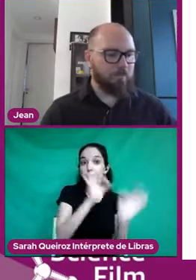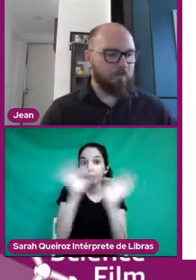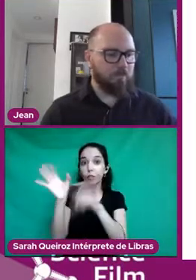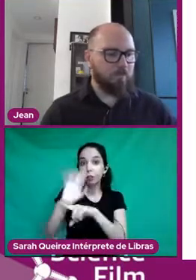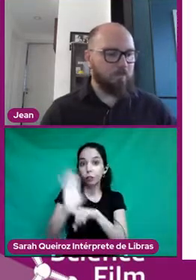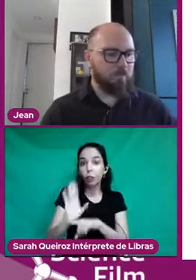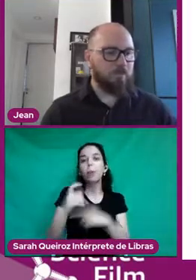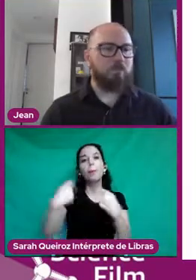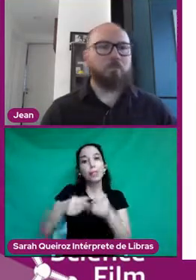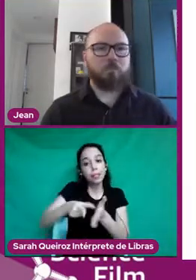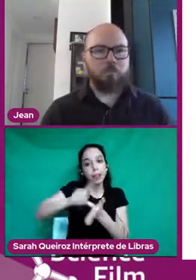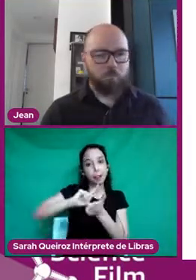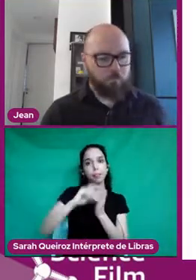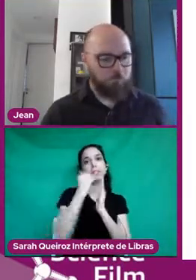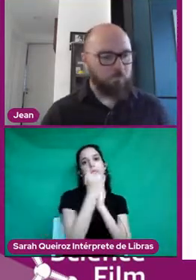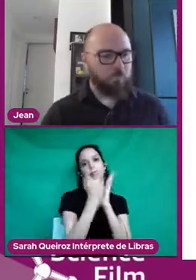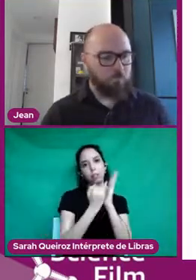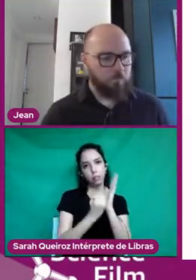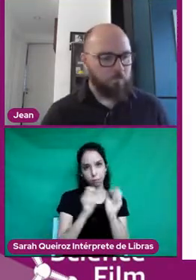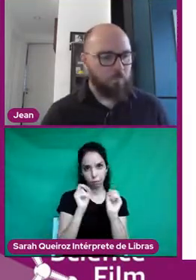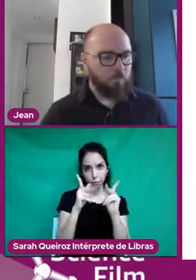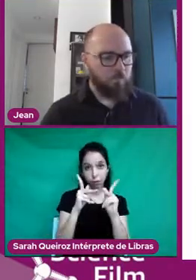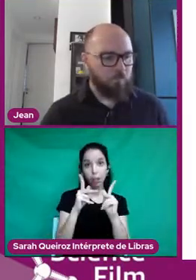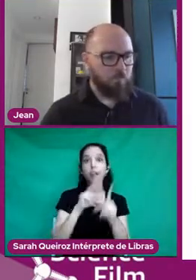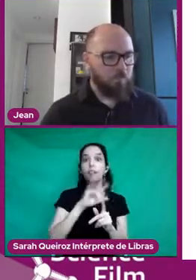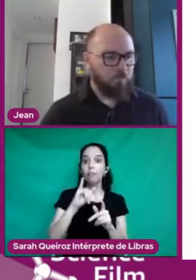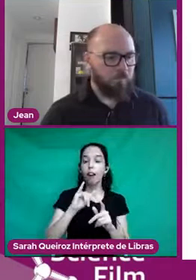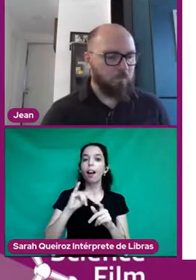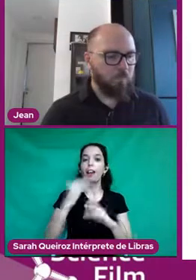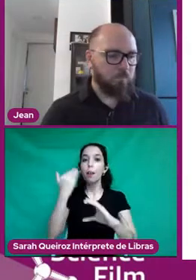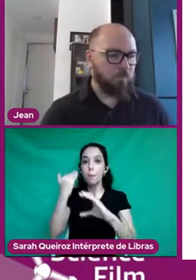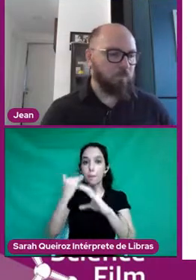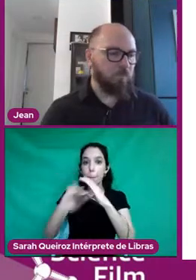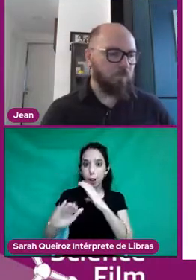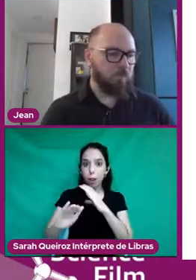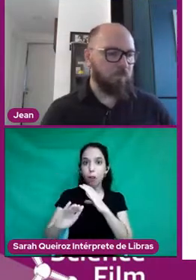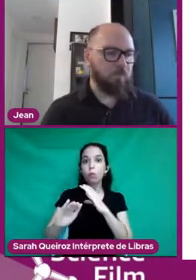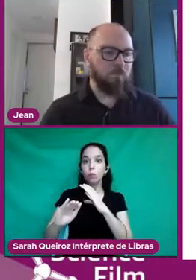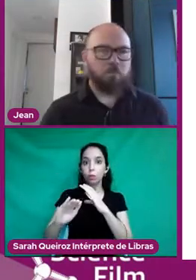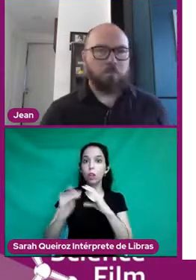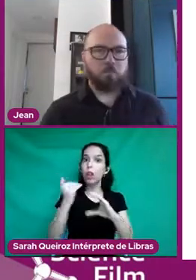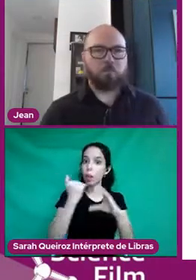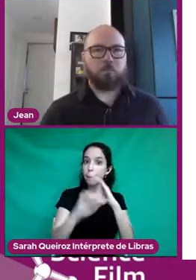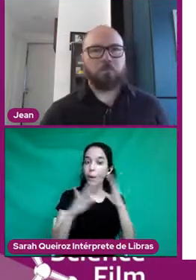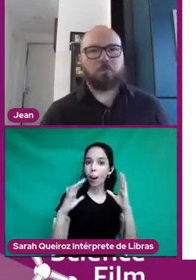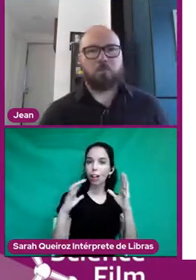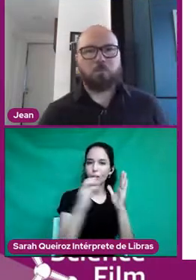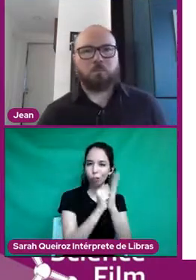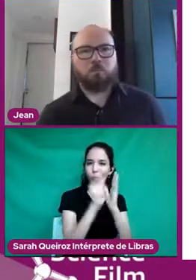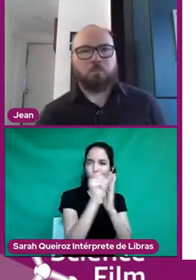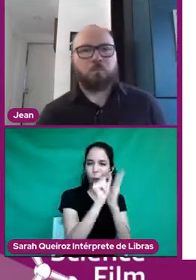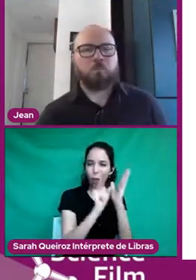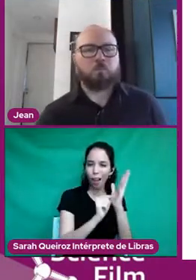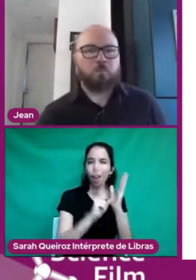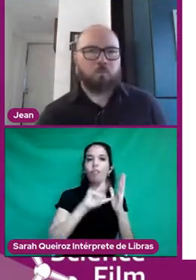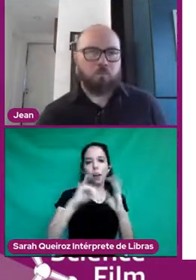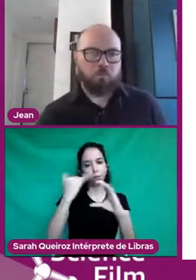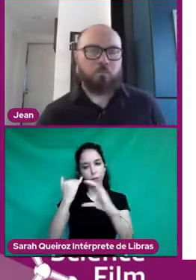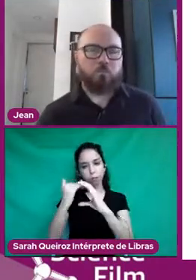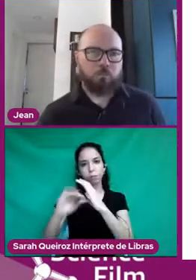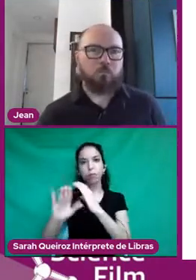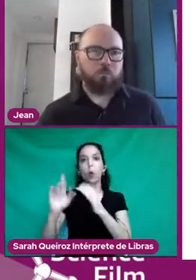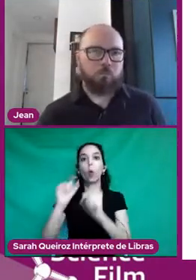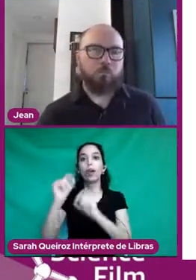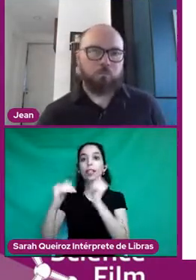essa inscrição primeiro, e vai chegar no seu e-mail que você cadastrar lá nesse formulário, uma senha de